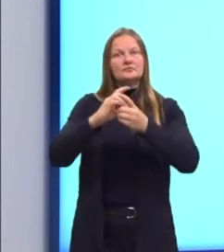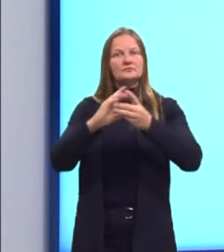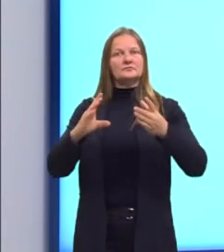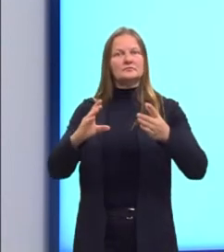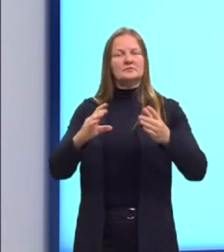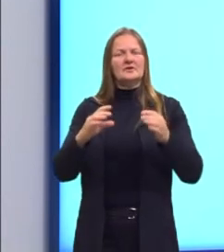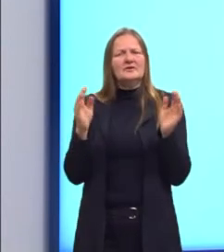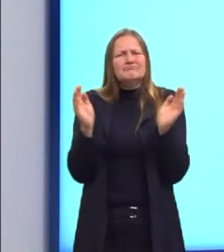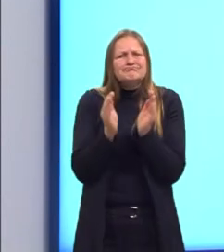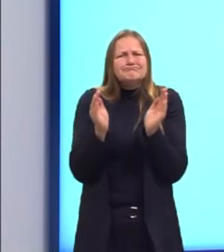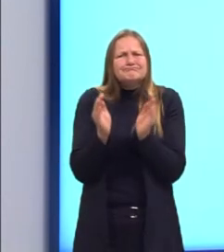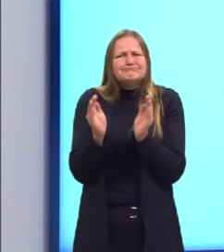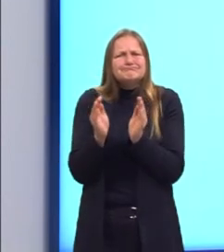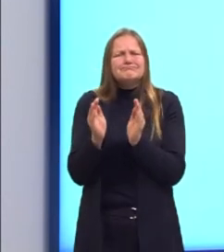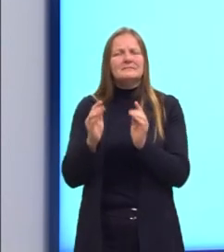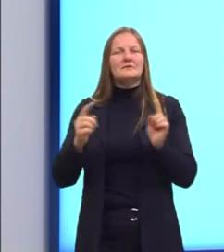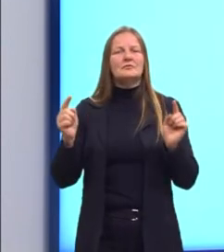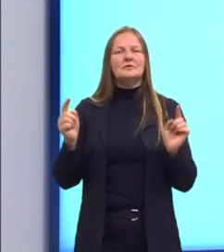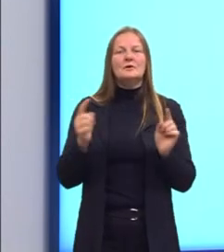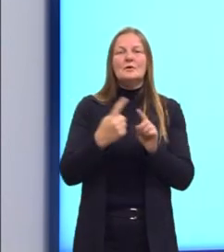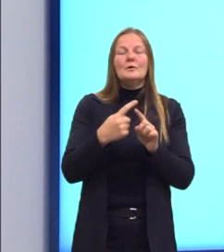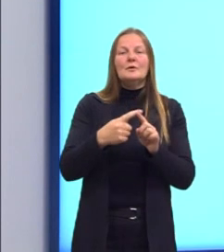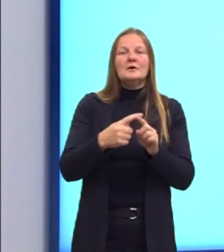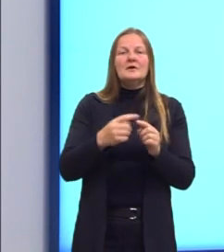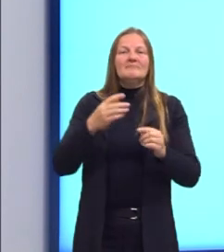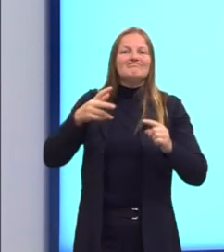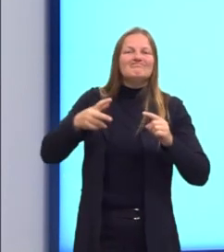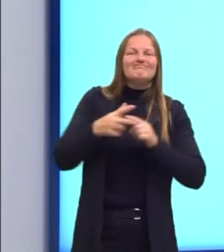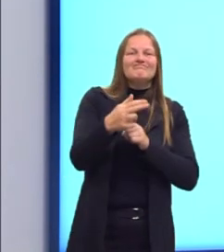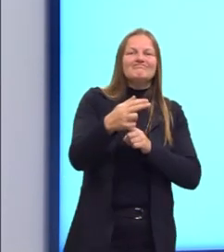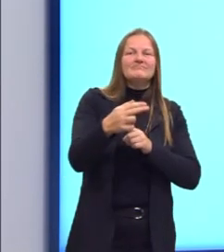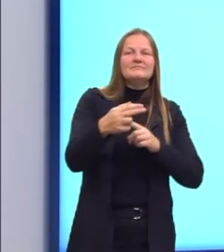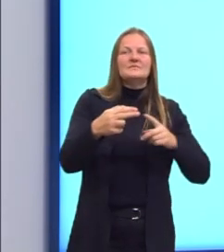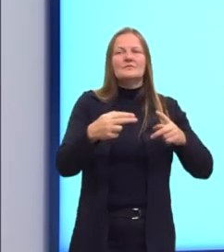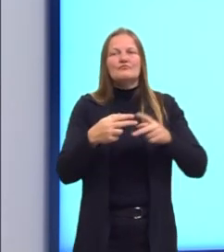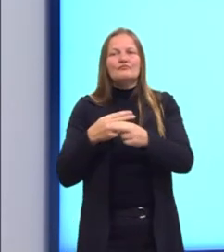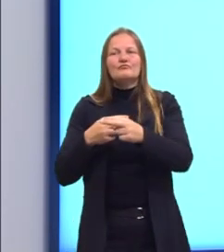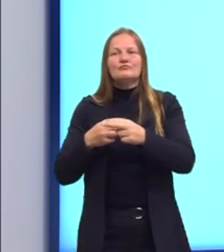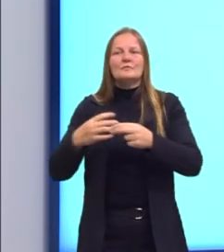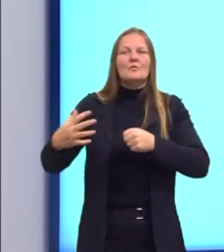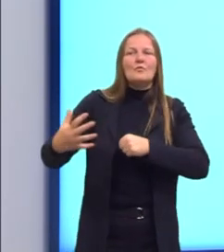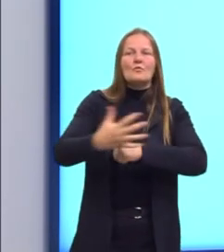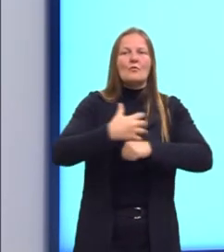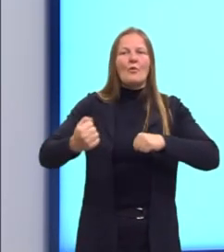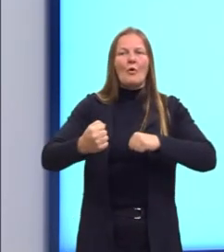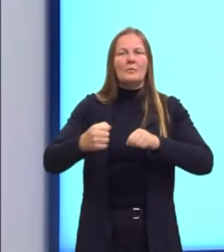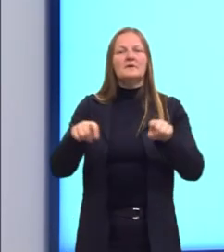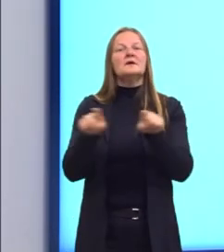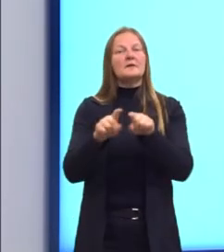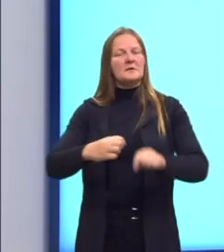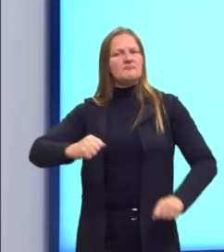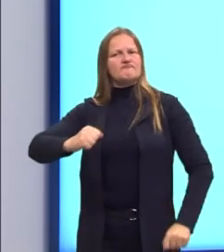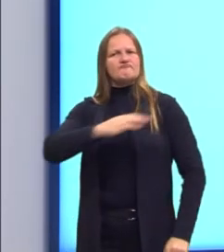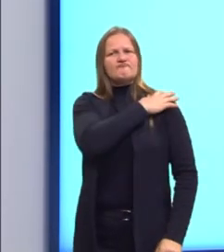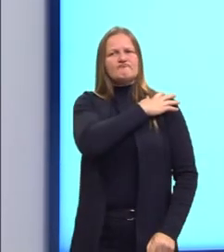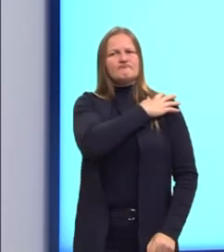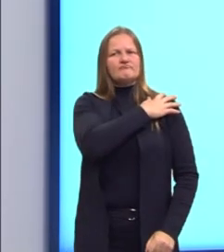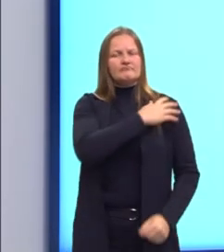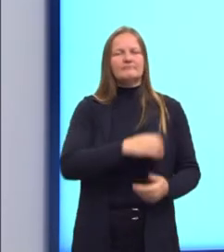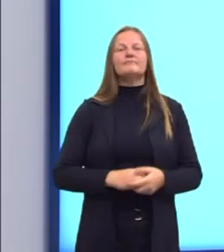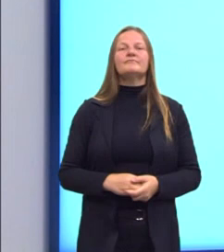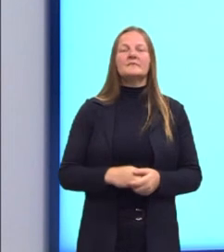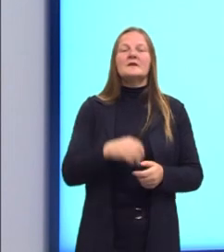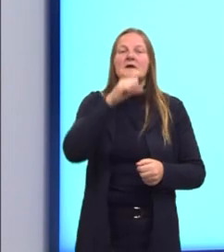muito curtos, e eles costumam ser interrompidos por golpes e ditaduras. A república